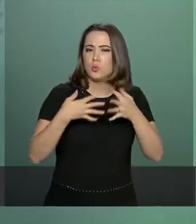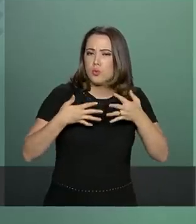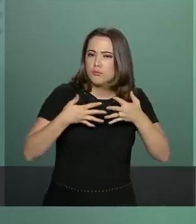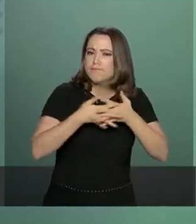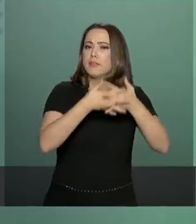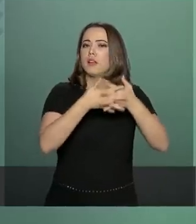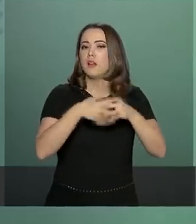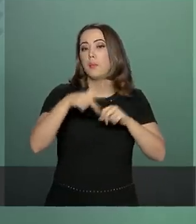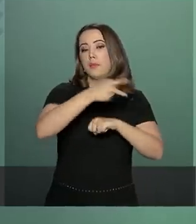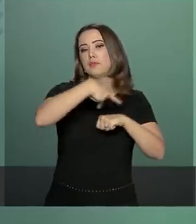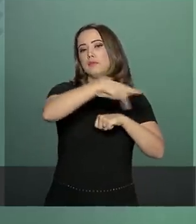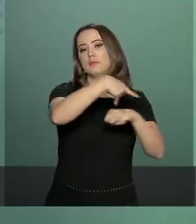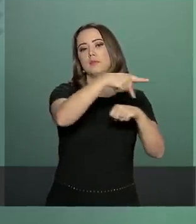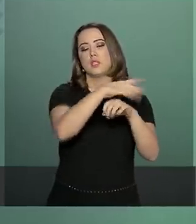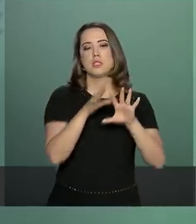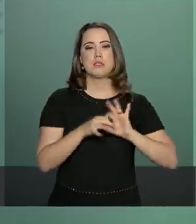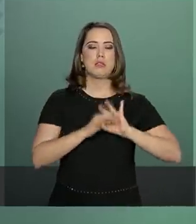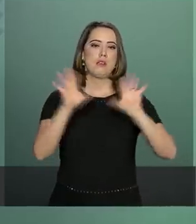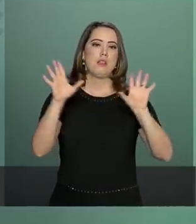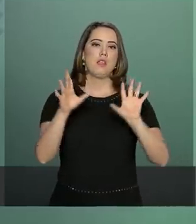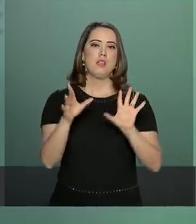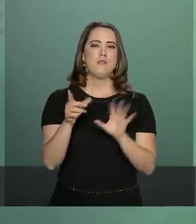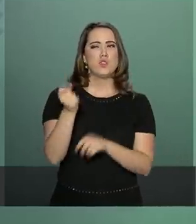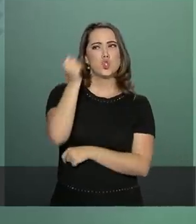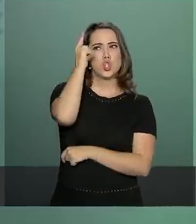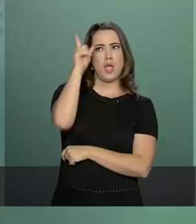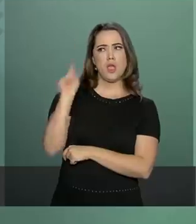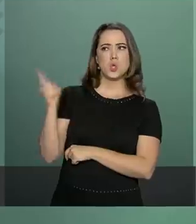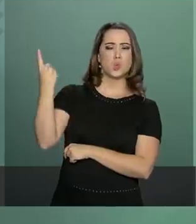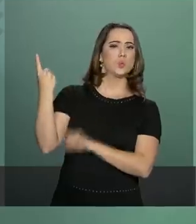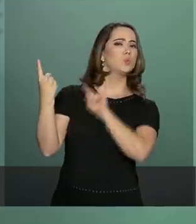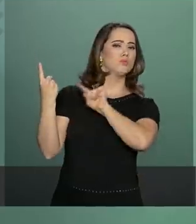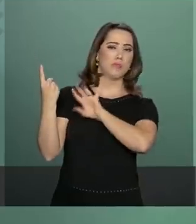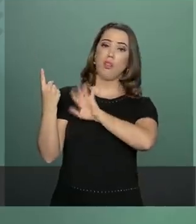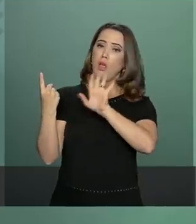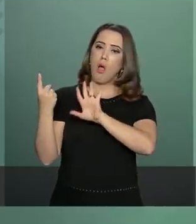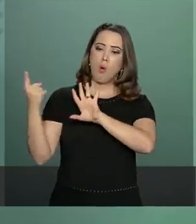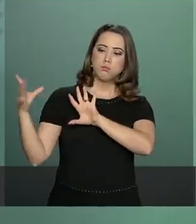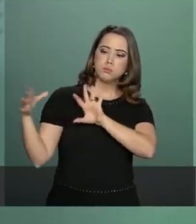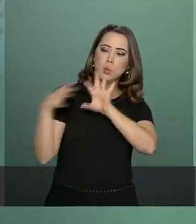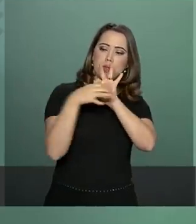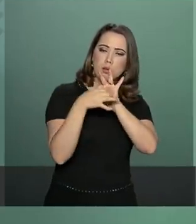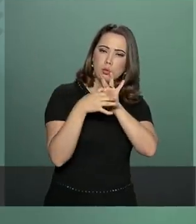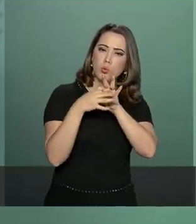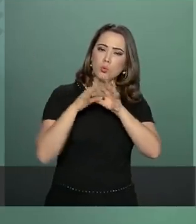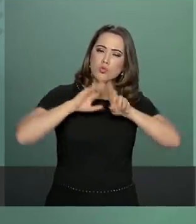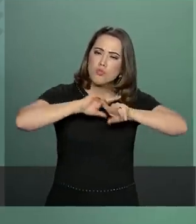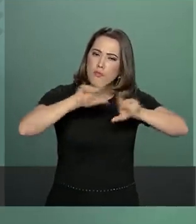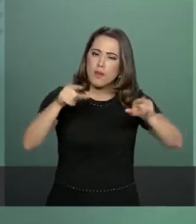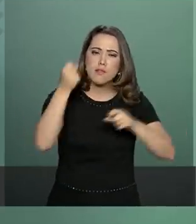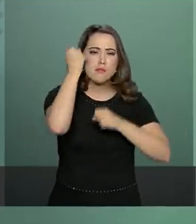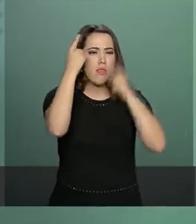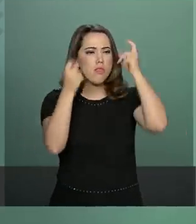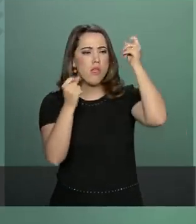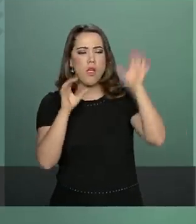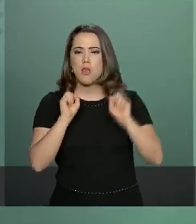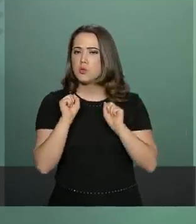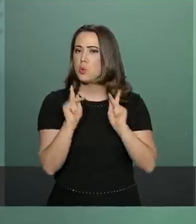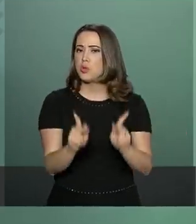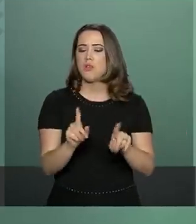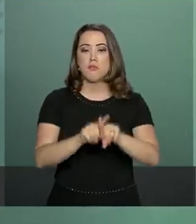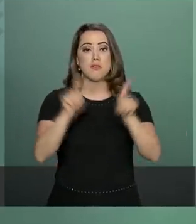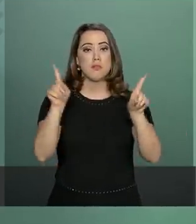livre de ideologias, aberto a todos e 100%